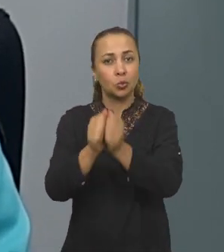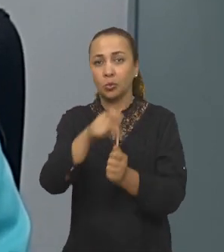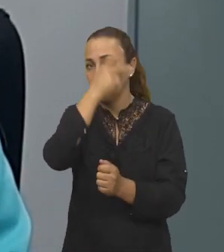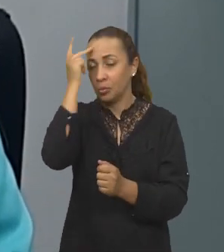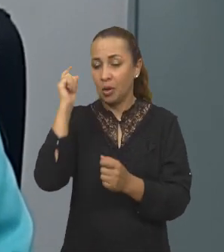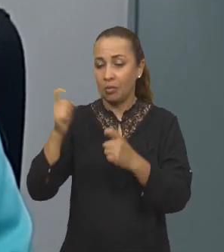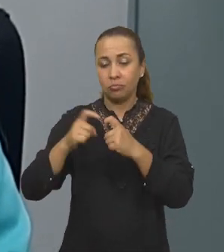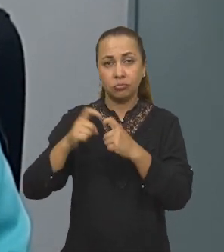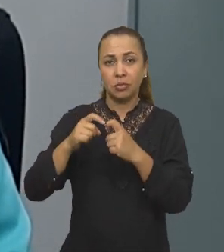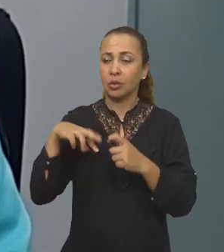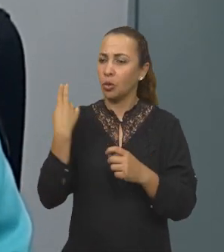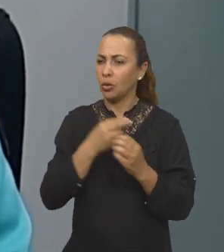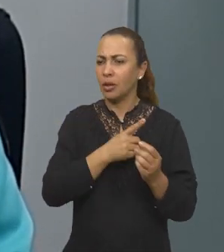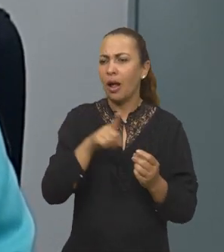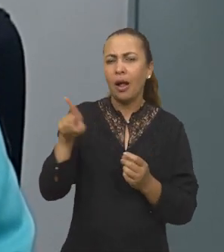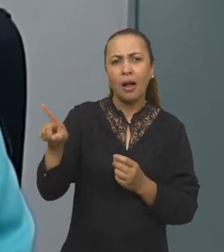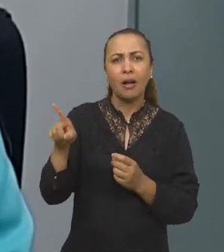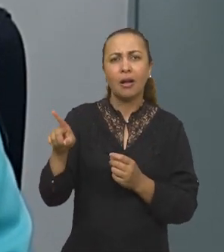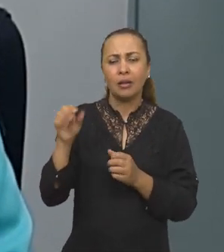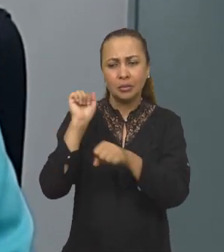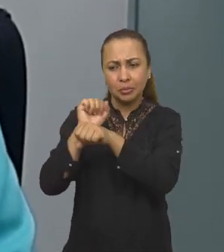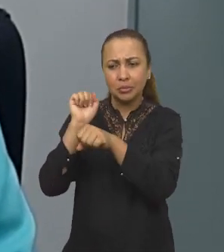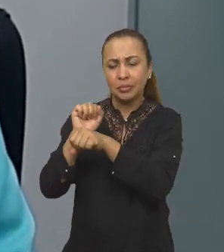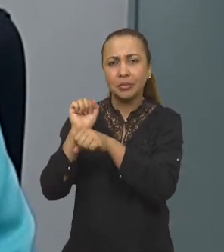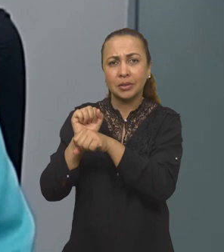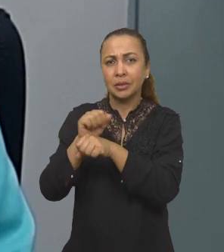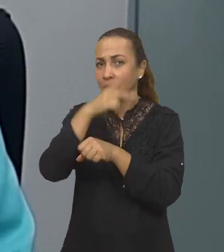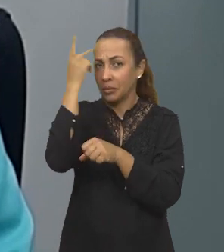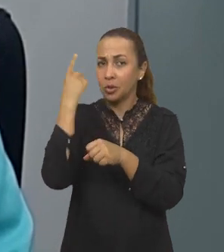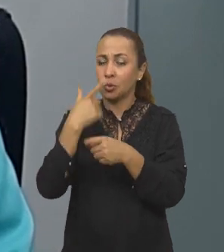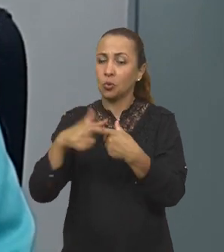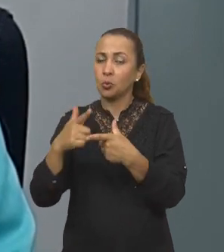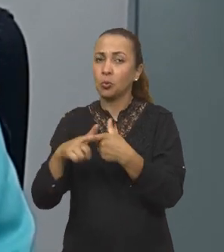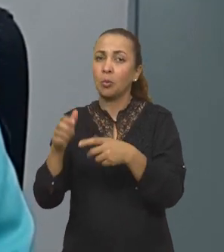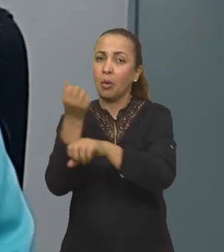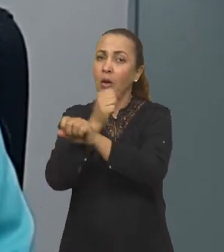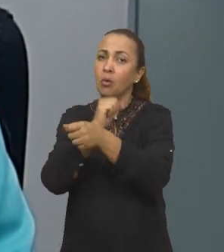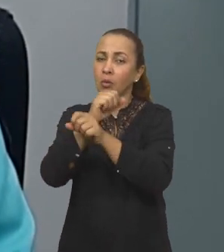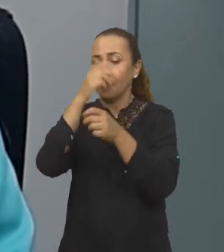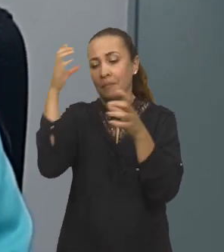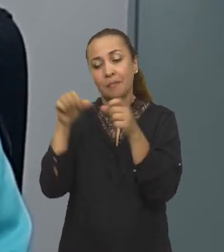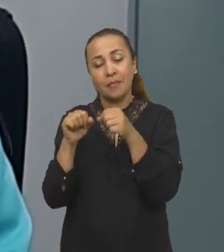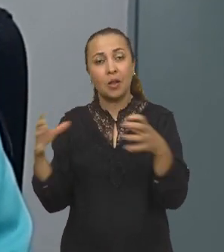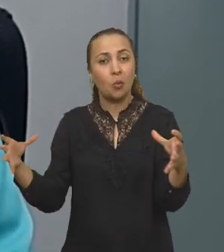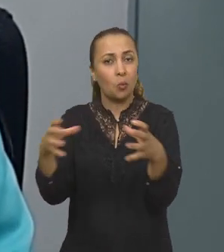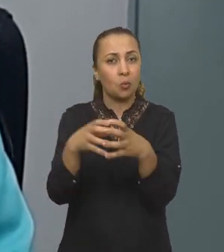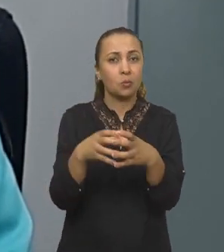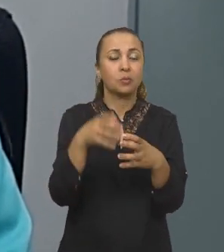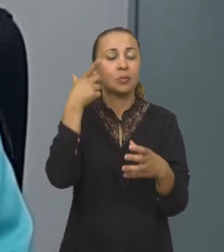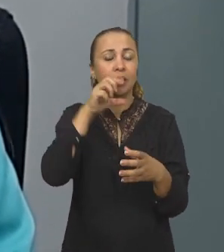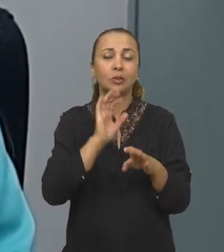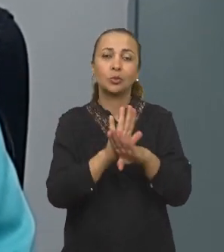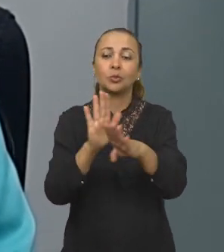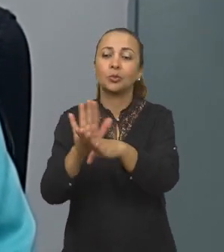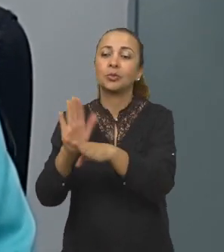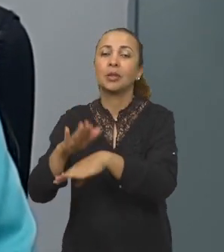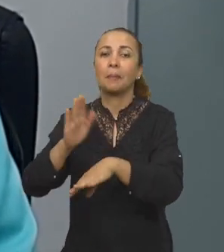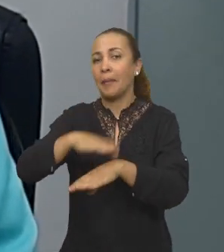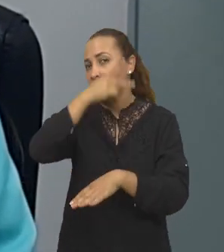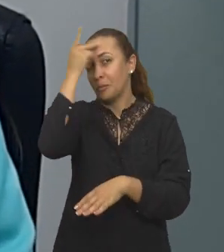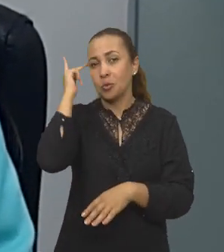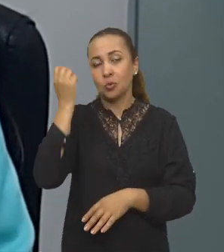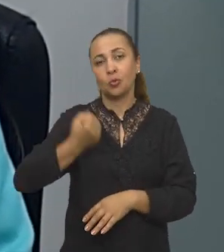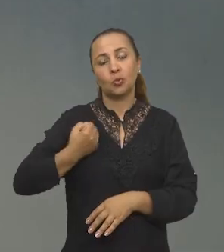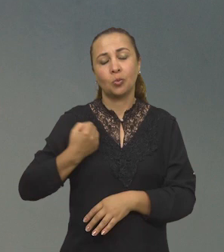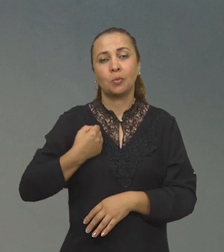com os cirurgiões. Então, a gente está lá esperando esses casos para que a gente faça em conjunto e beneficie o maior número de pacientes do